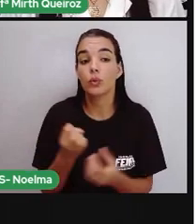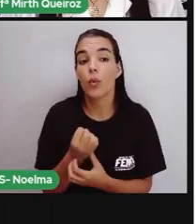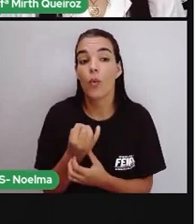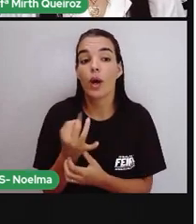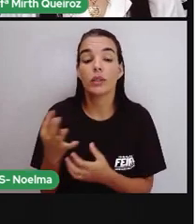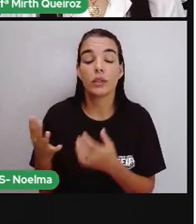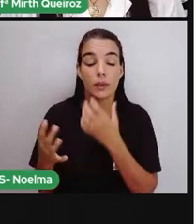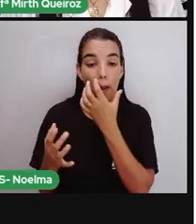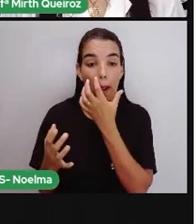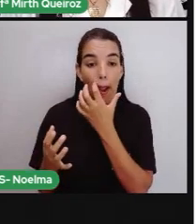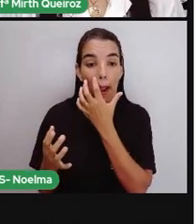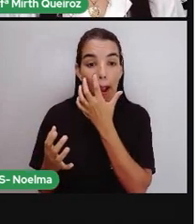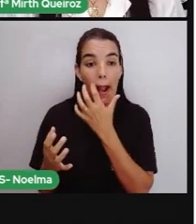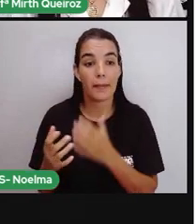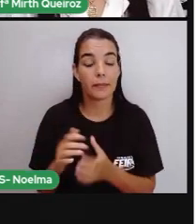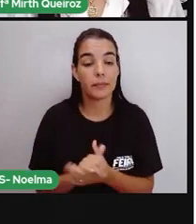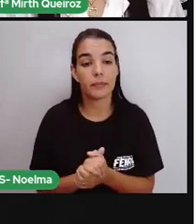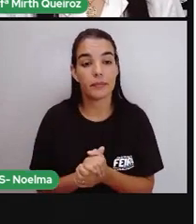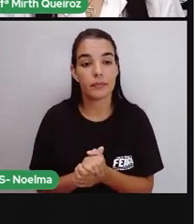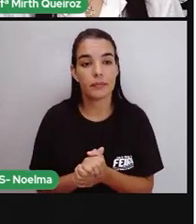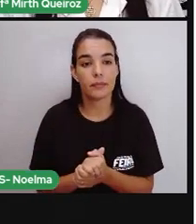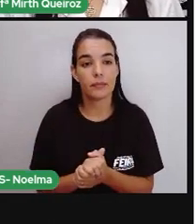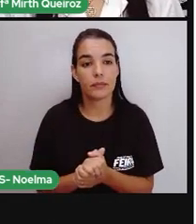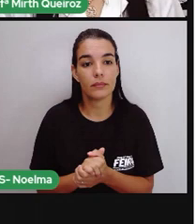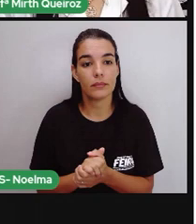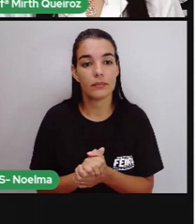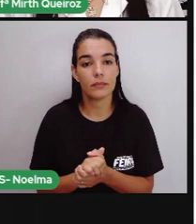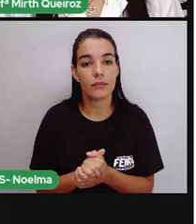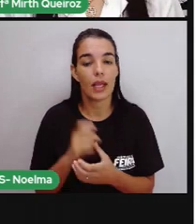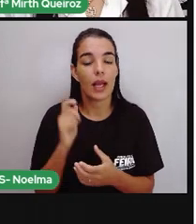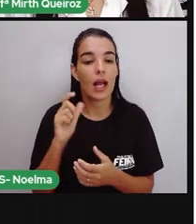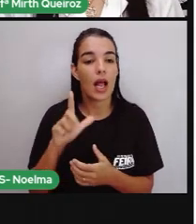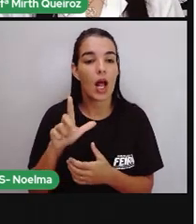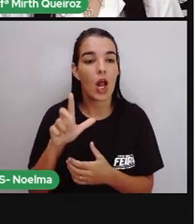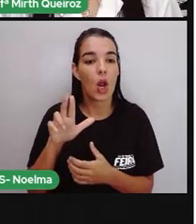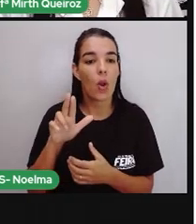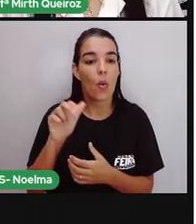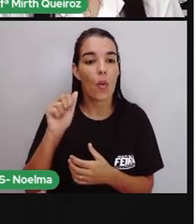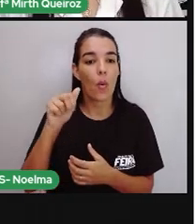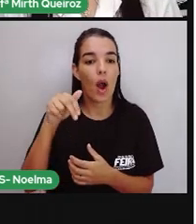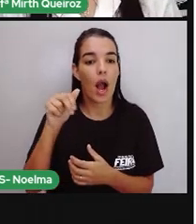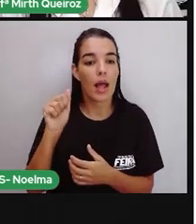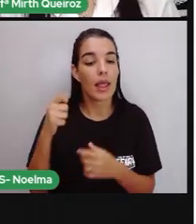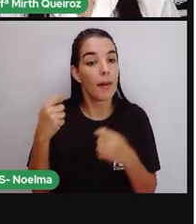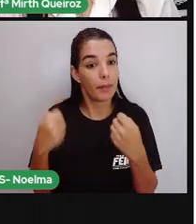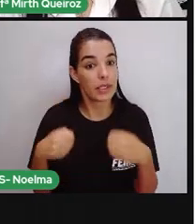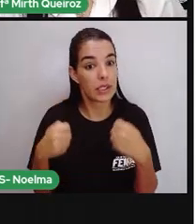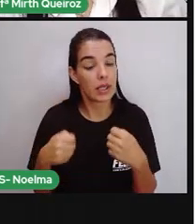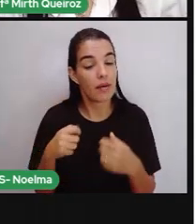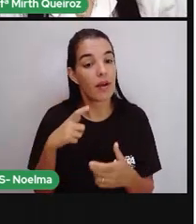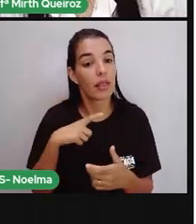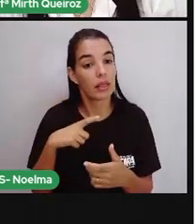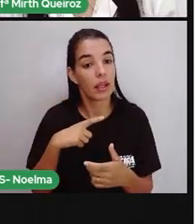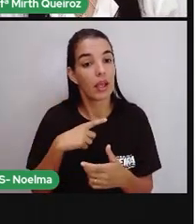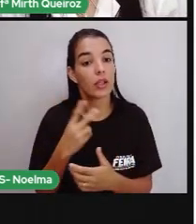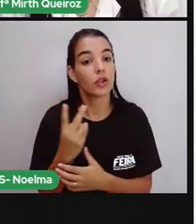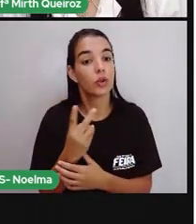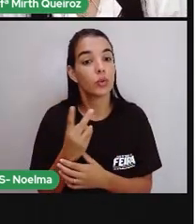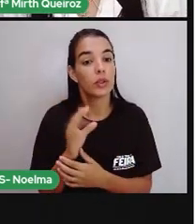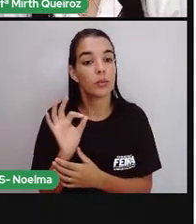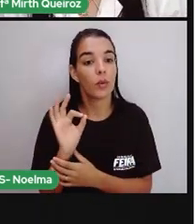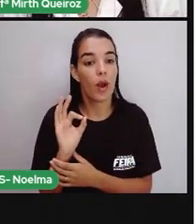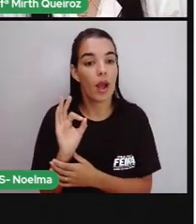Quanto é que ela pagou pela fivela? Luana precisaria das 2 moedas para ela comprar essa fivela?